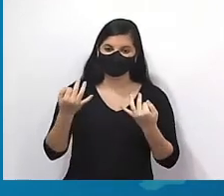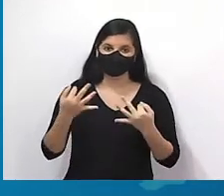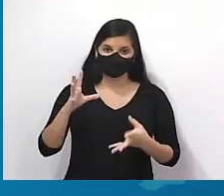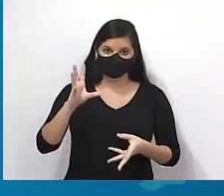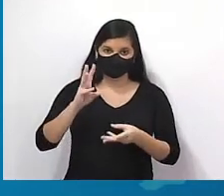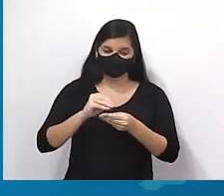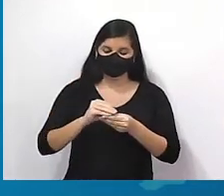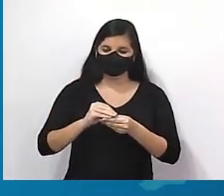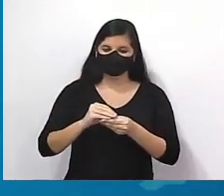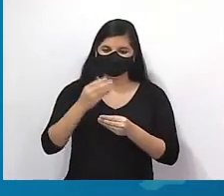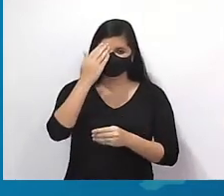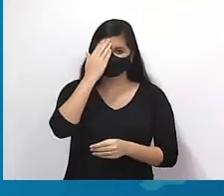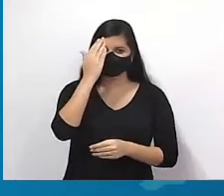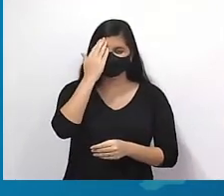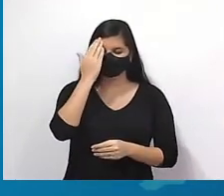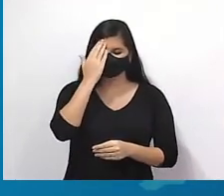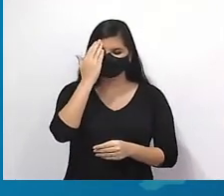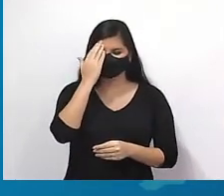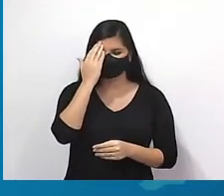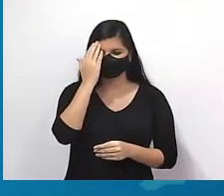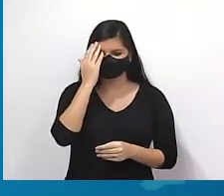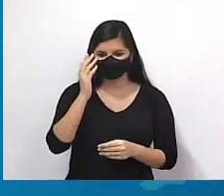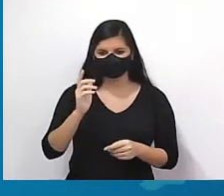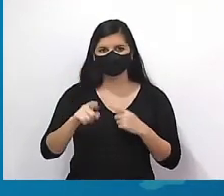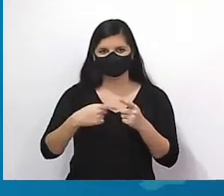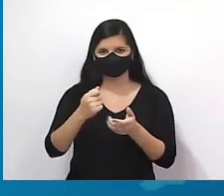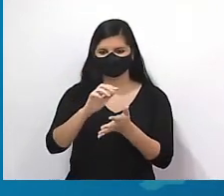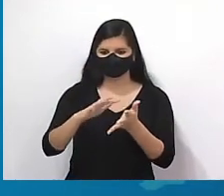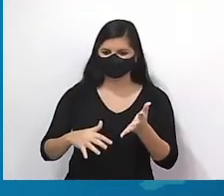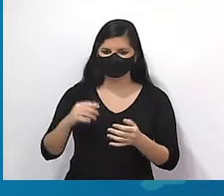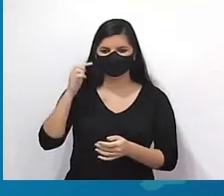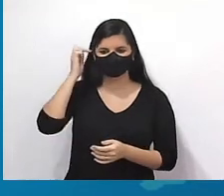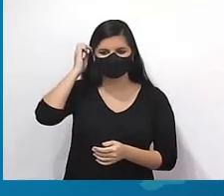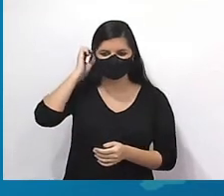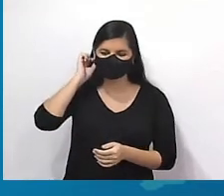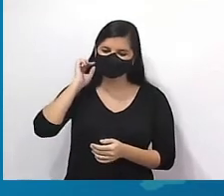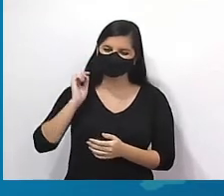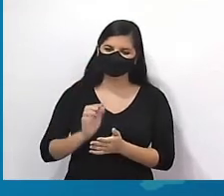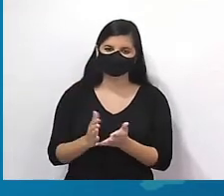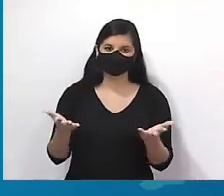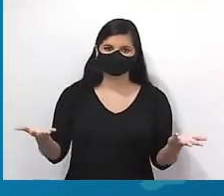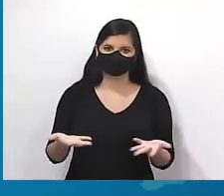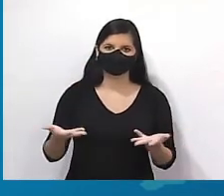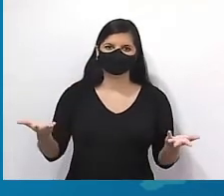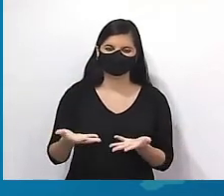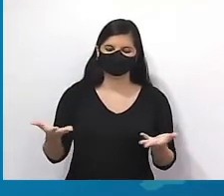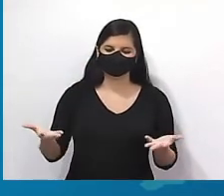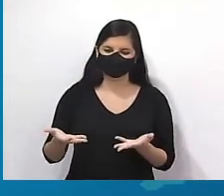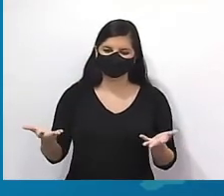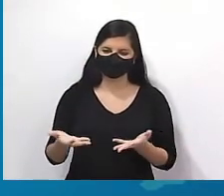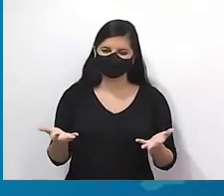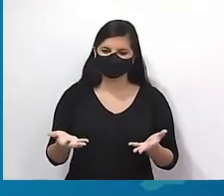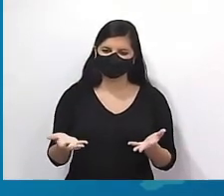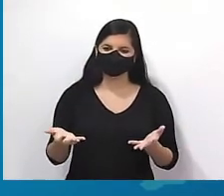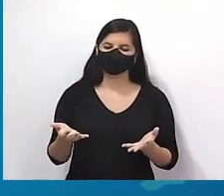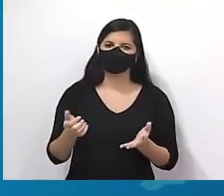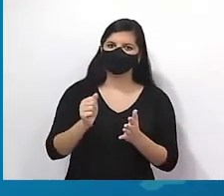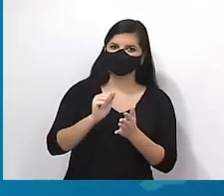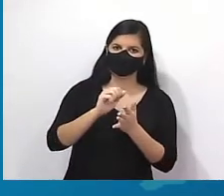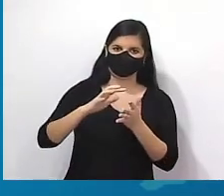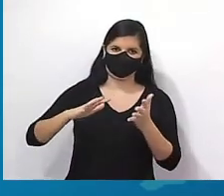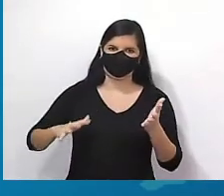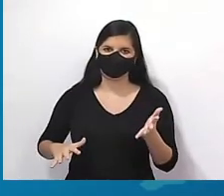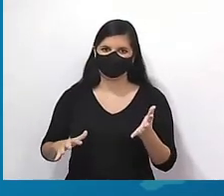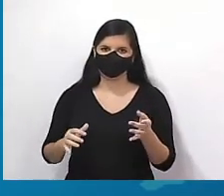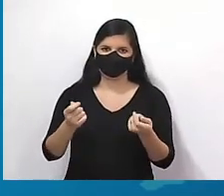resumão pra que vocês entendam. E aí, a gente vai pro terceiro item, tá bom? Bom, agora é aquela parte em que eu